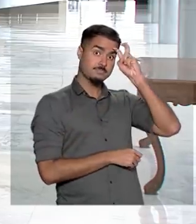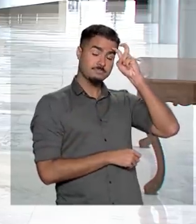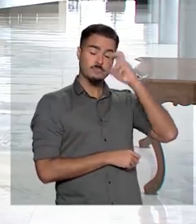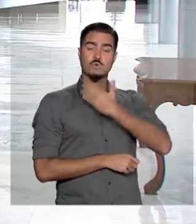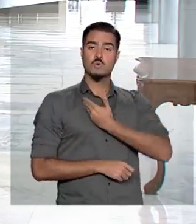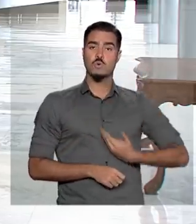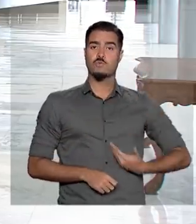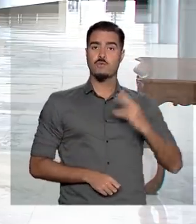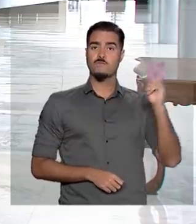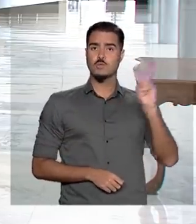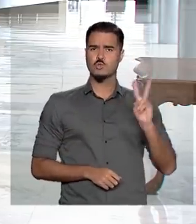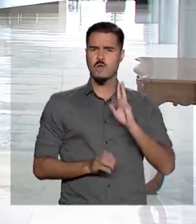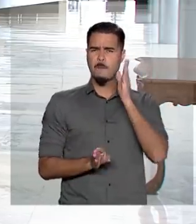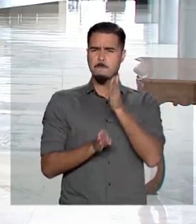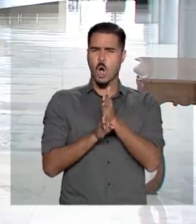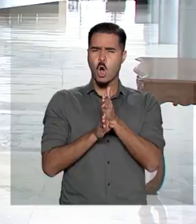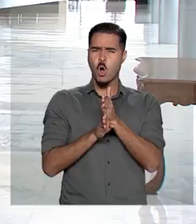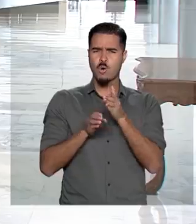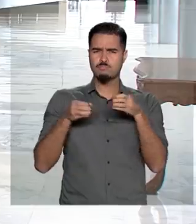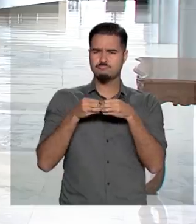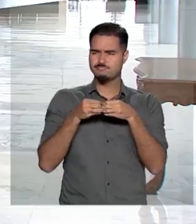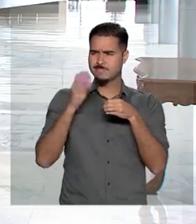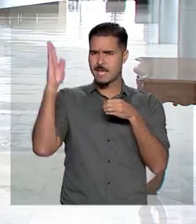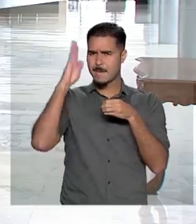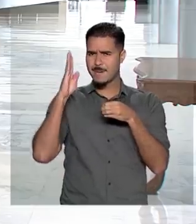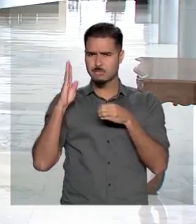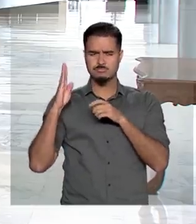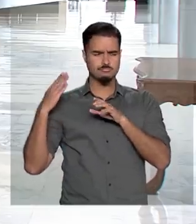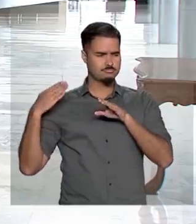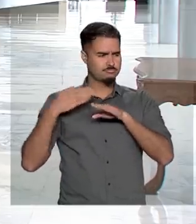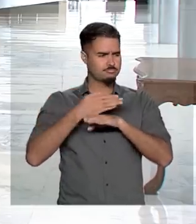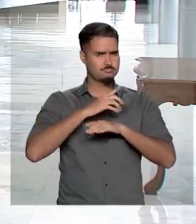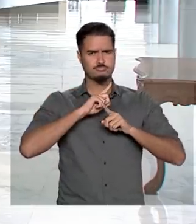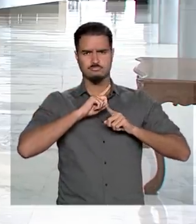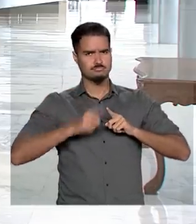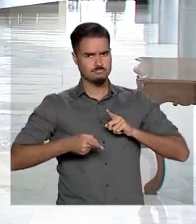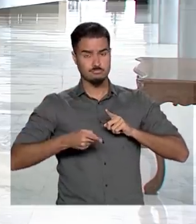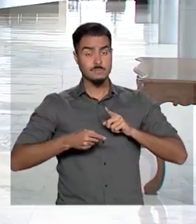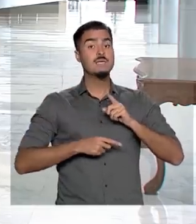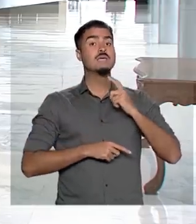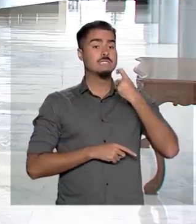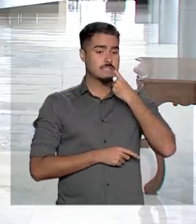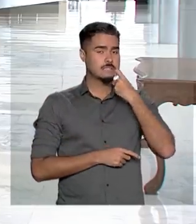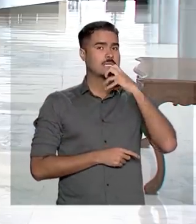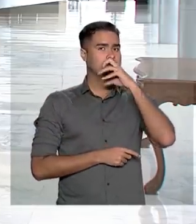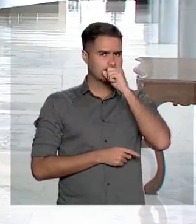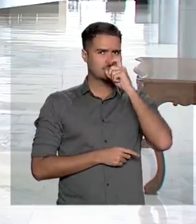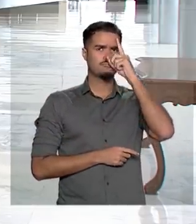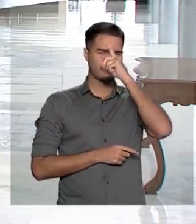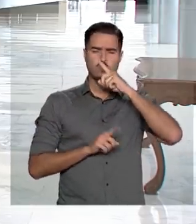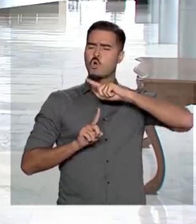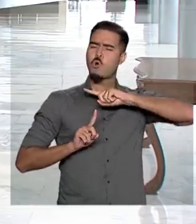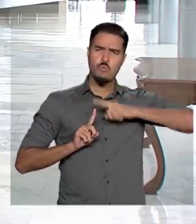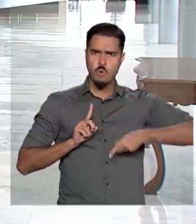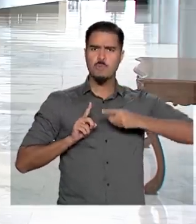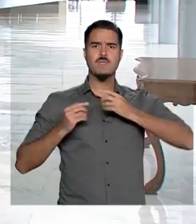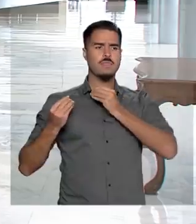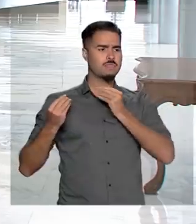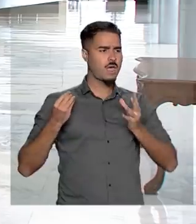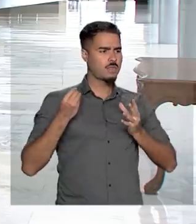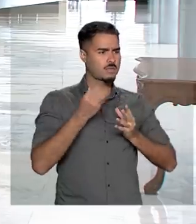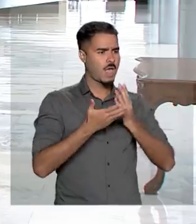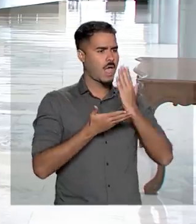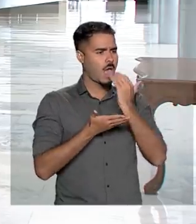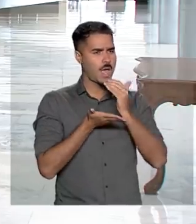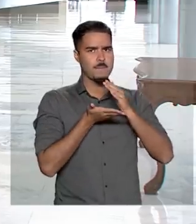da Venezuela fechou a fronteira com o Brasil. A medida se estendeu por todo o final de semana, impedindo a entrada de alimentos e